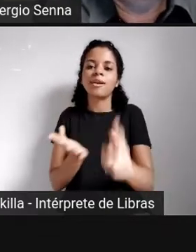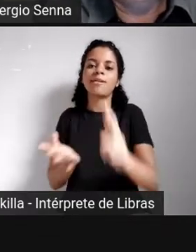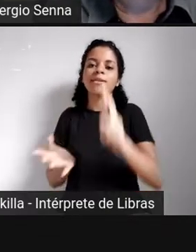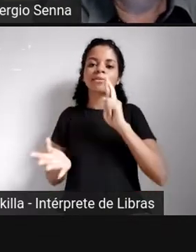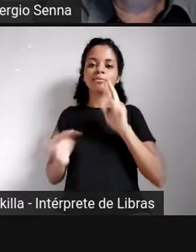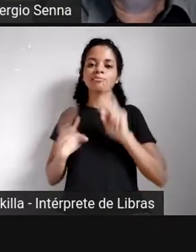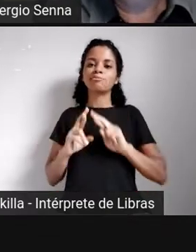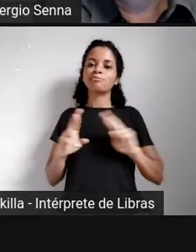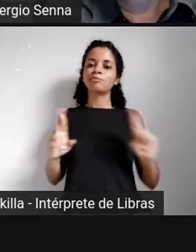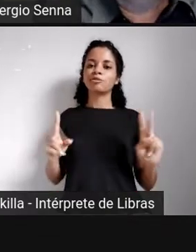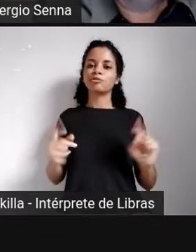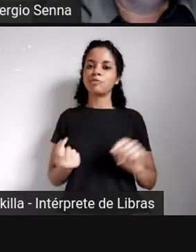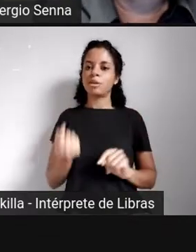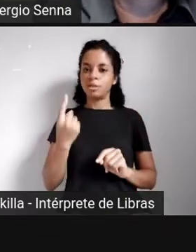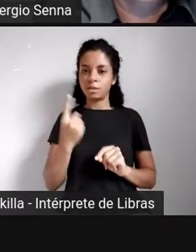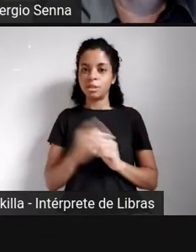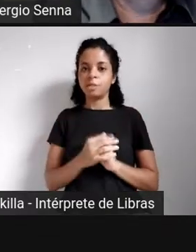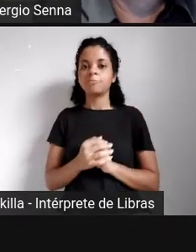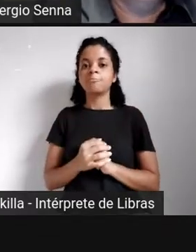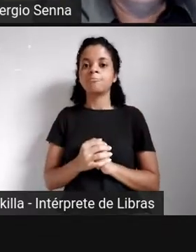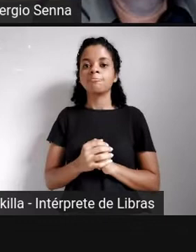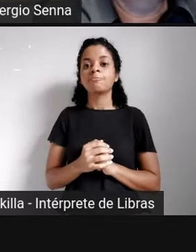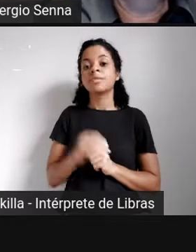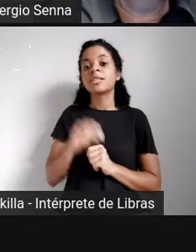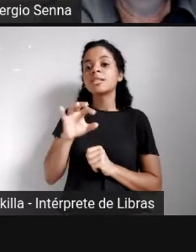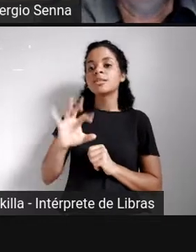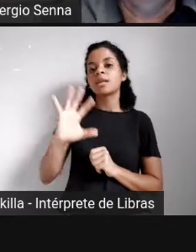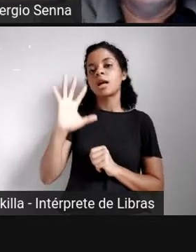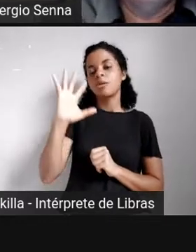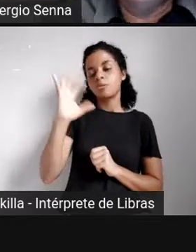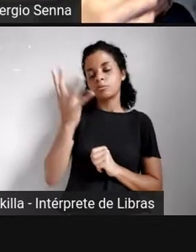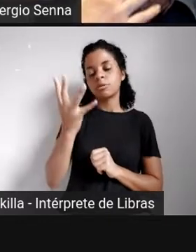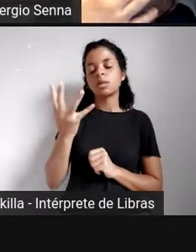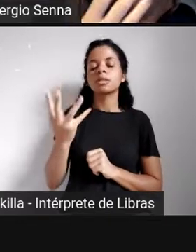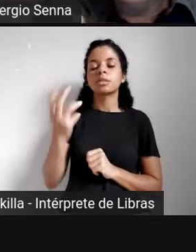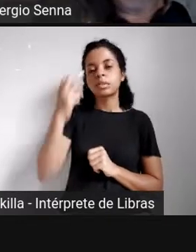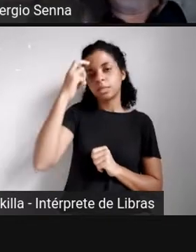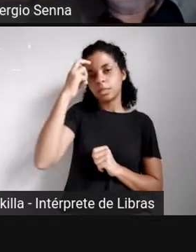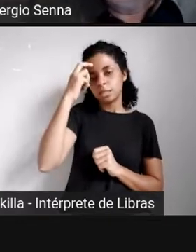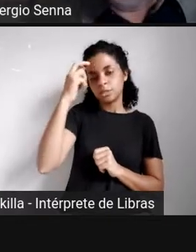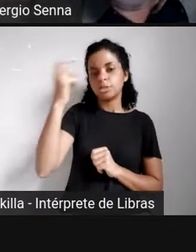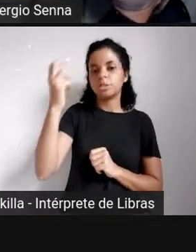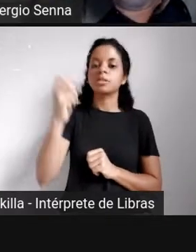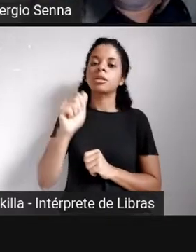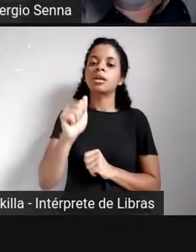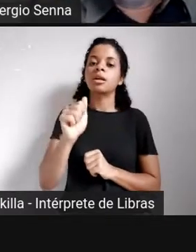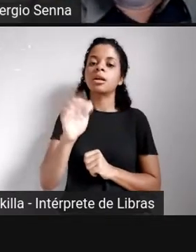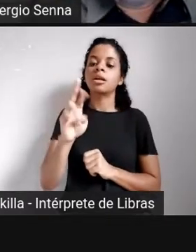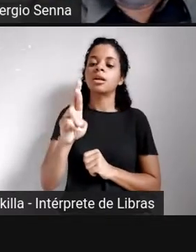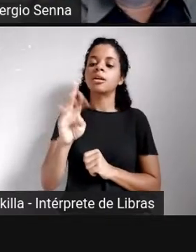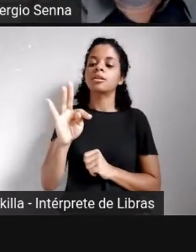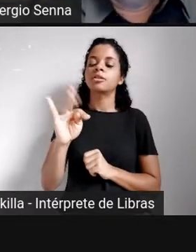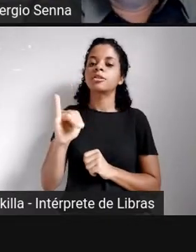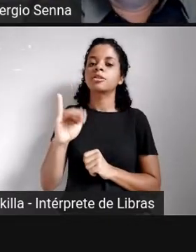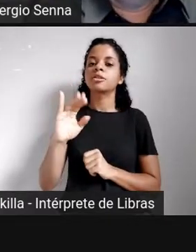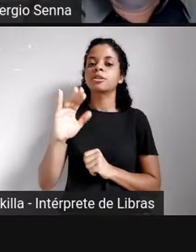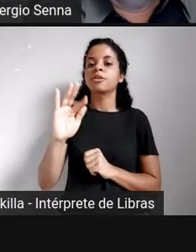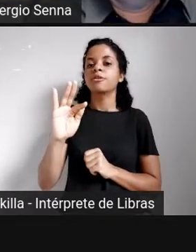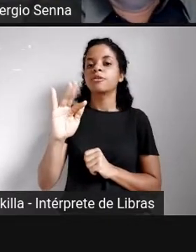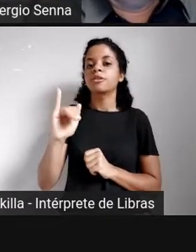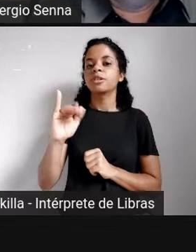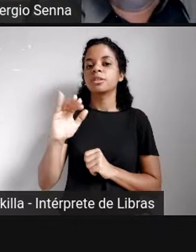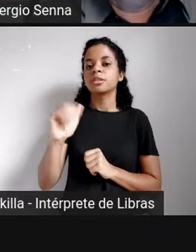E é isso que acontece com as inteligências artificiais, nós vamos ver ao longo da minha exposição. Queria colocar aqui